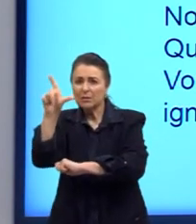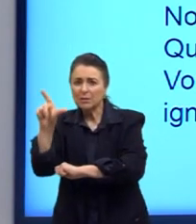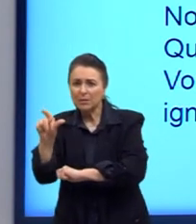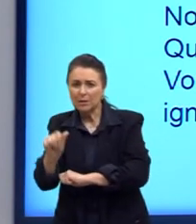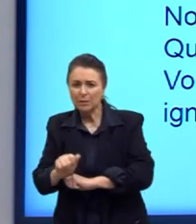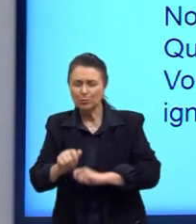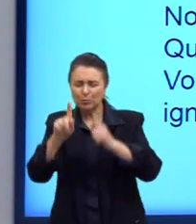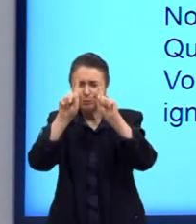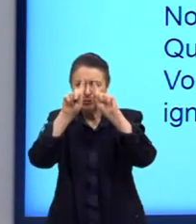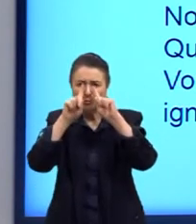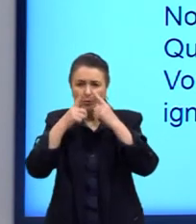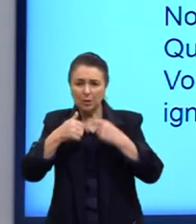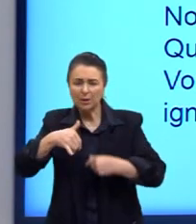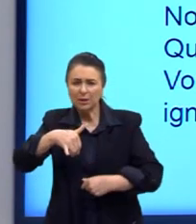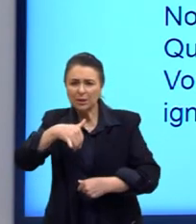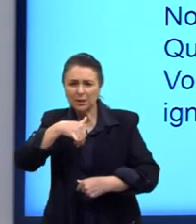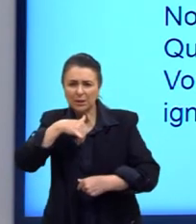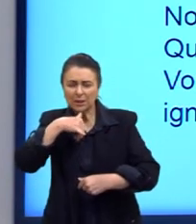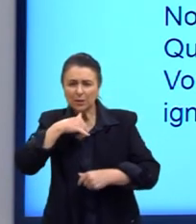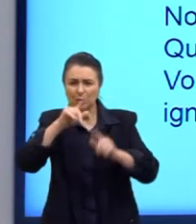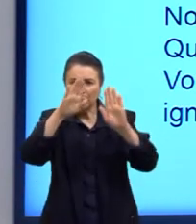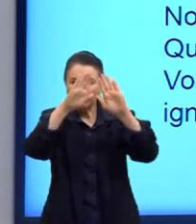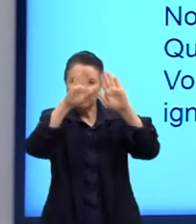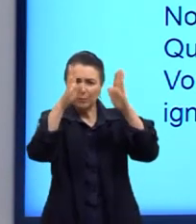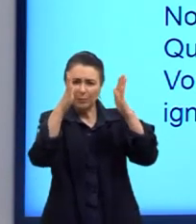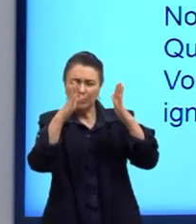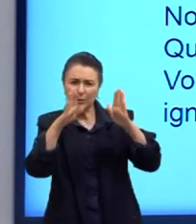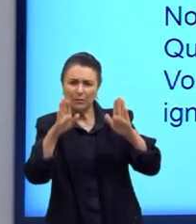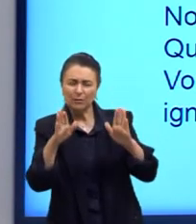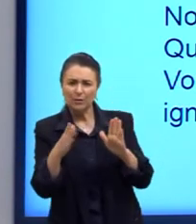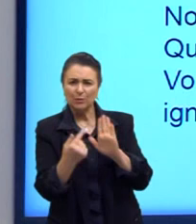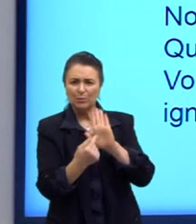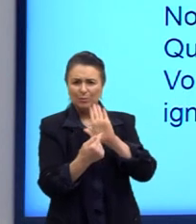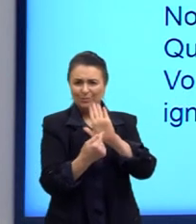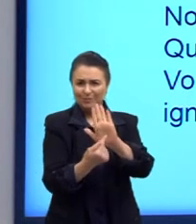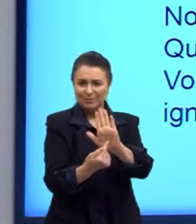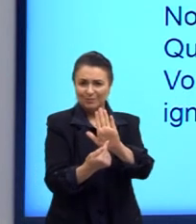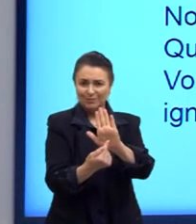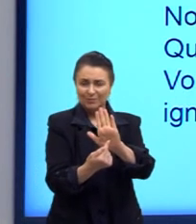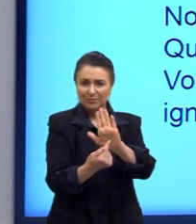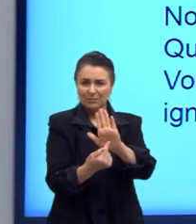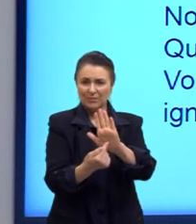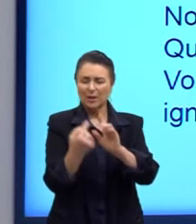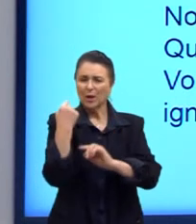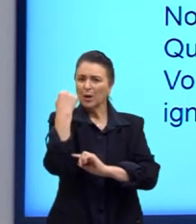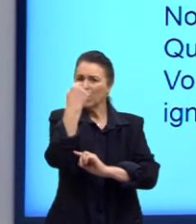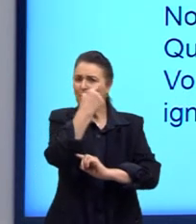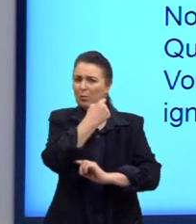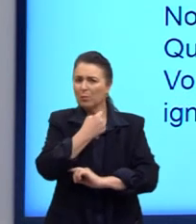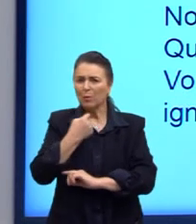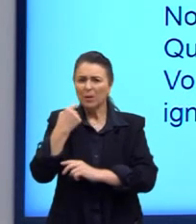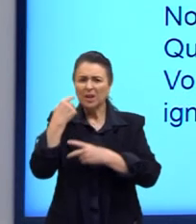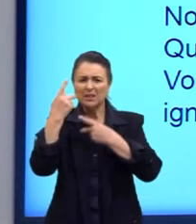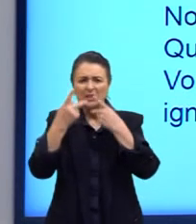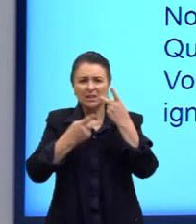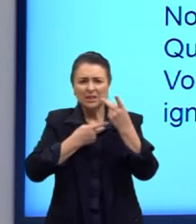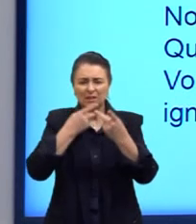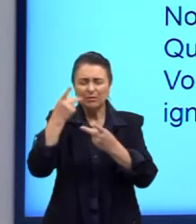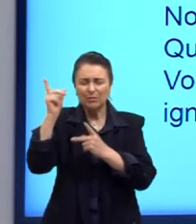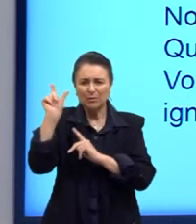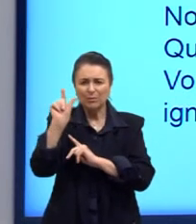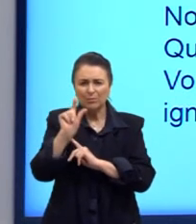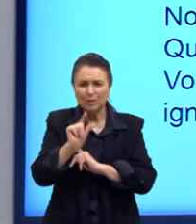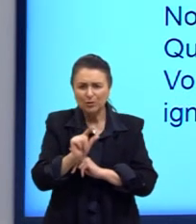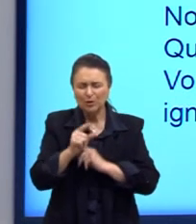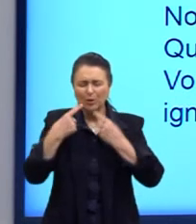vento, tristes perfis, os mais vagos contornos, bocas murmurejantes de lamento,